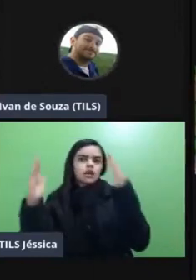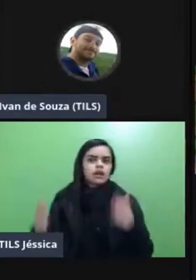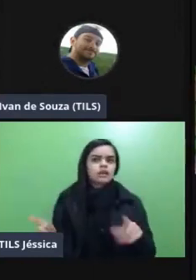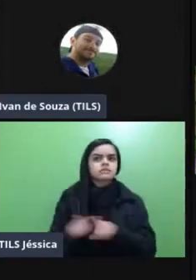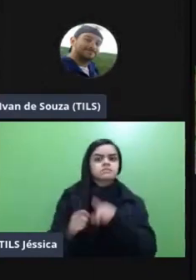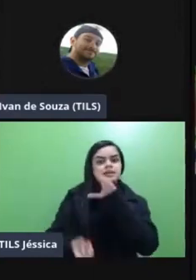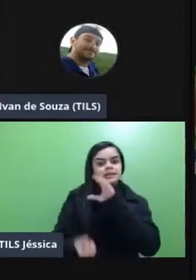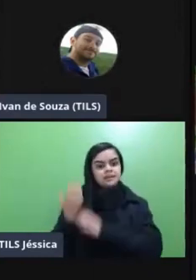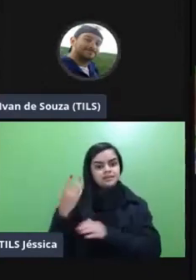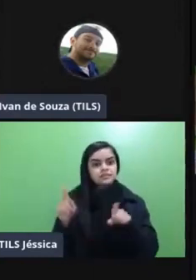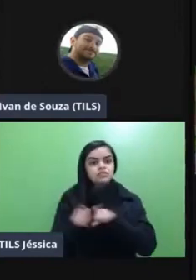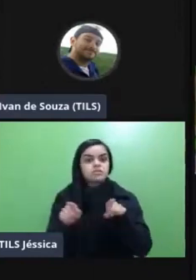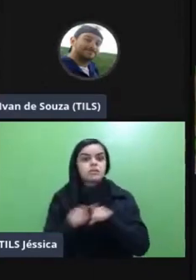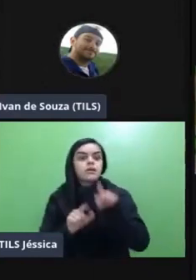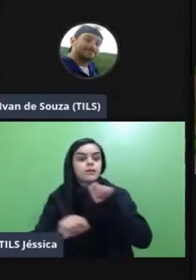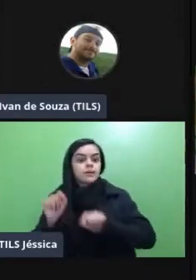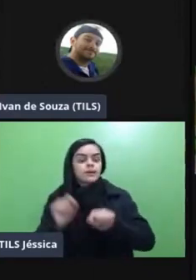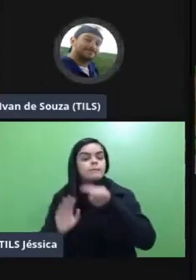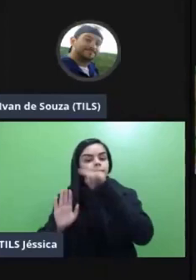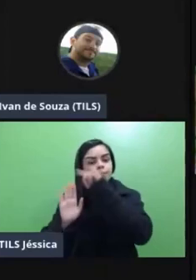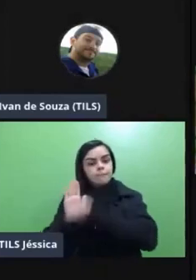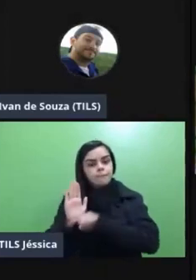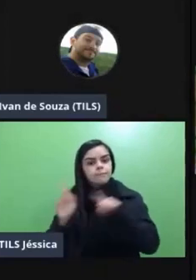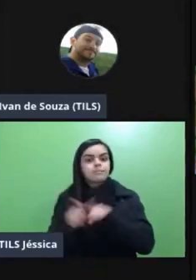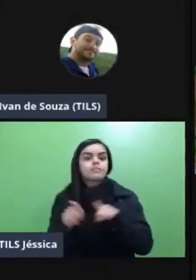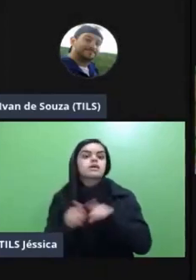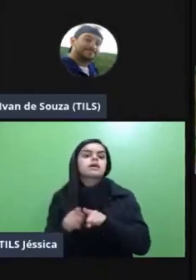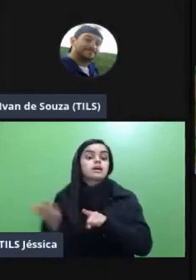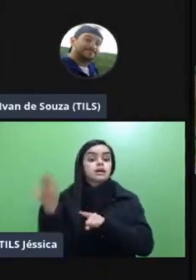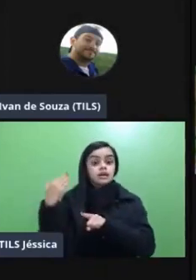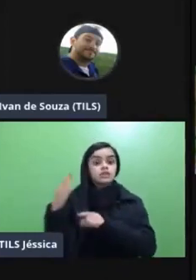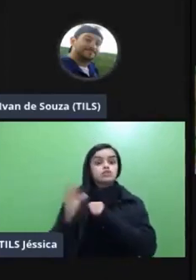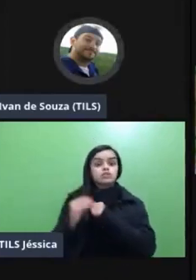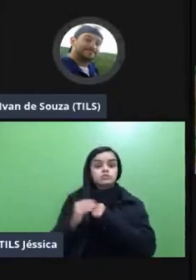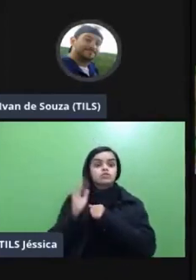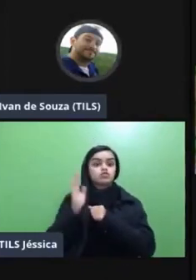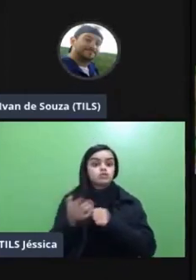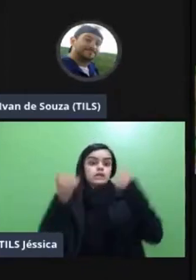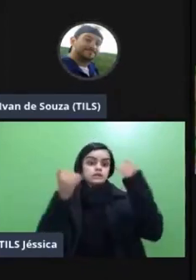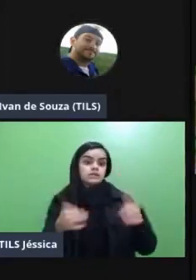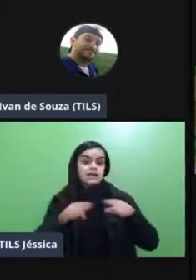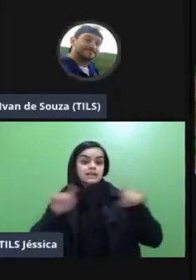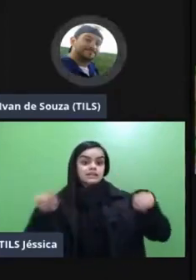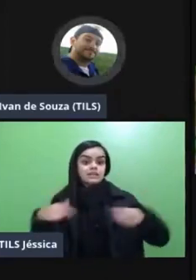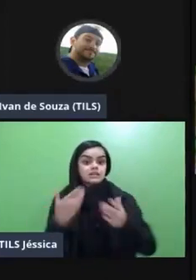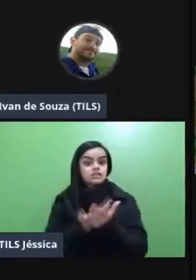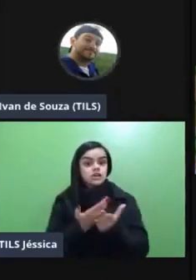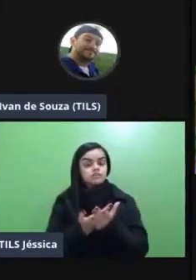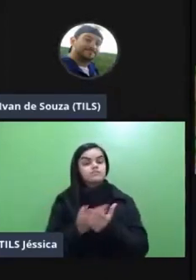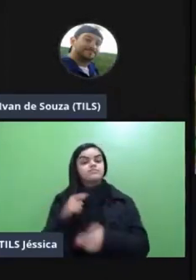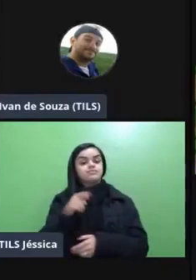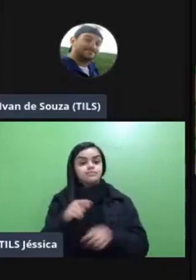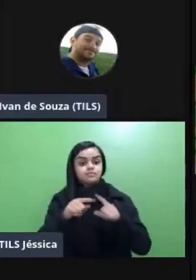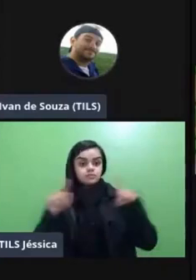criação de de algum protótipo né baseado naquele entendimento naquele conhecimento que foi esplanado em sala de aula nessa lógica da sala